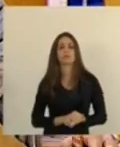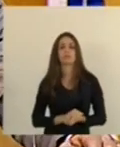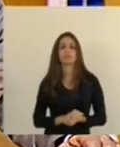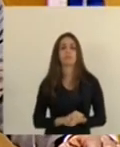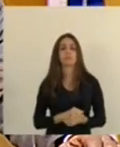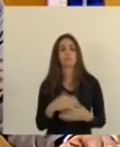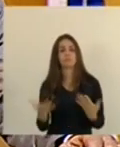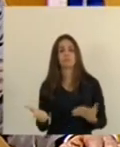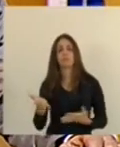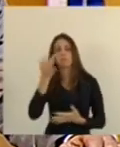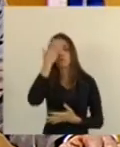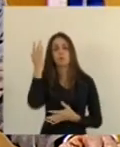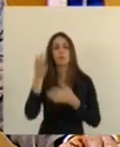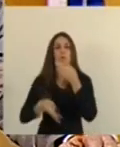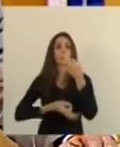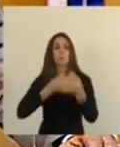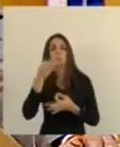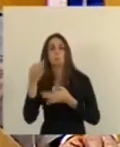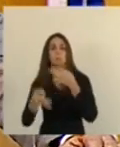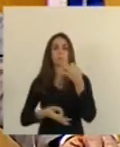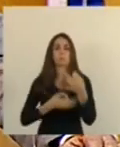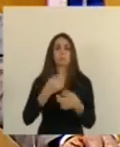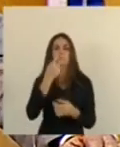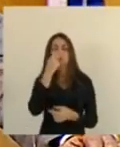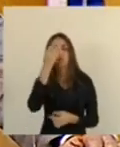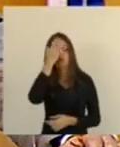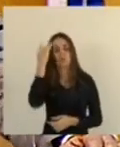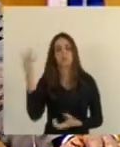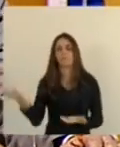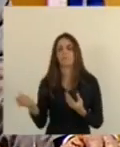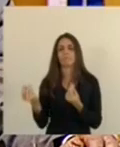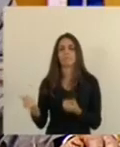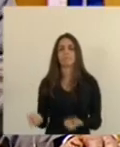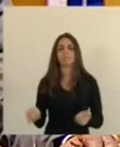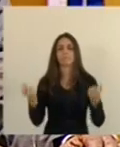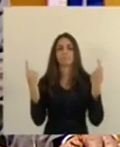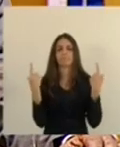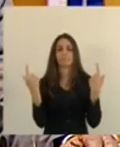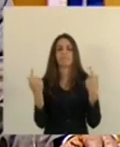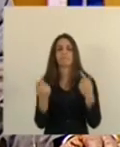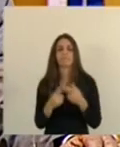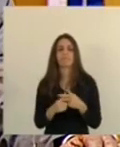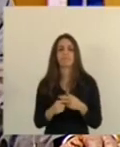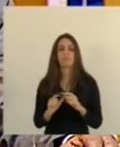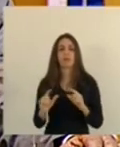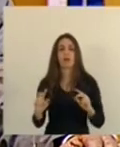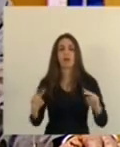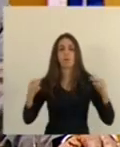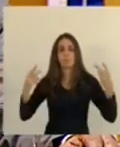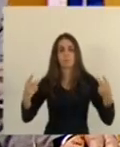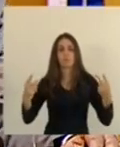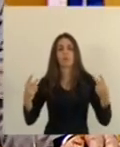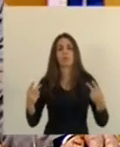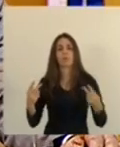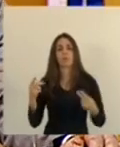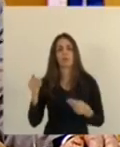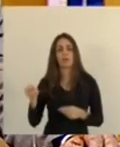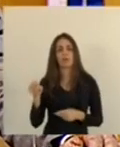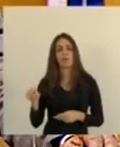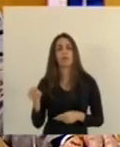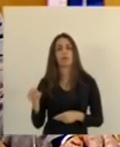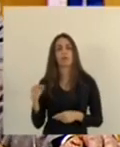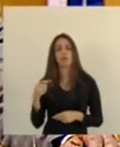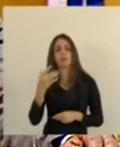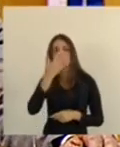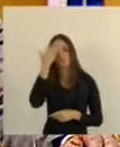divide opiniões e aumenta o ódio de seus adversários por outro por outro aumenta popularidade e sintonia com a